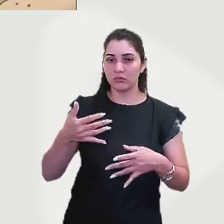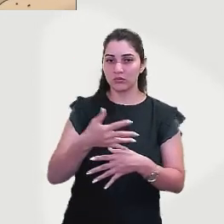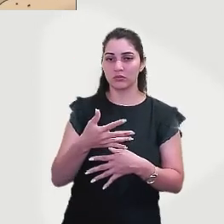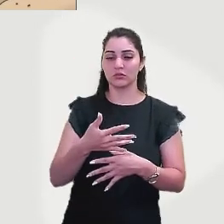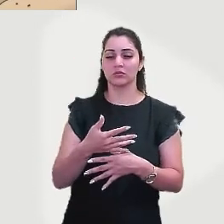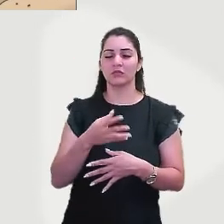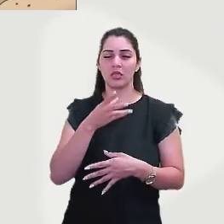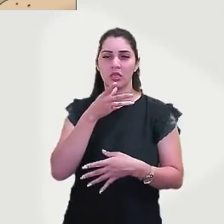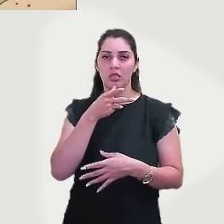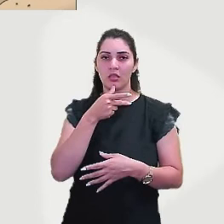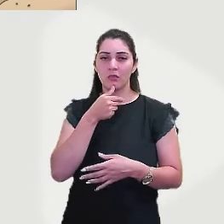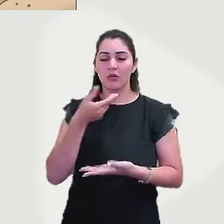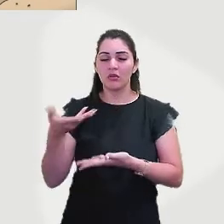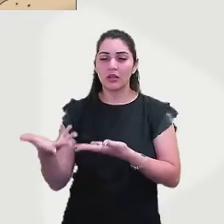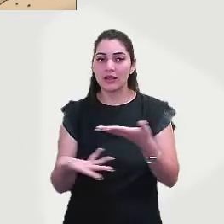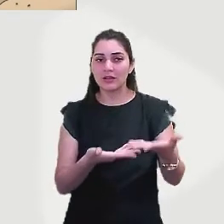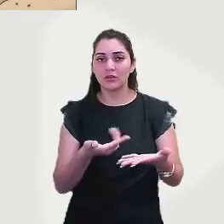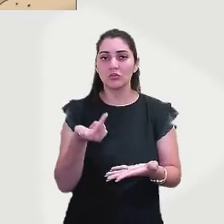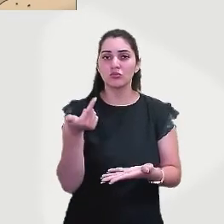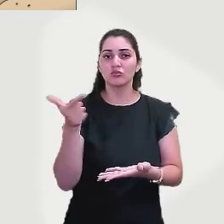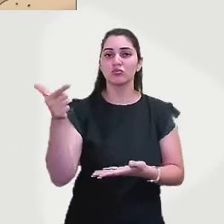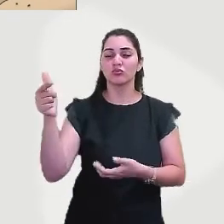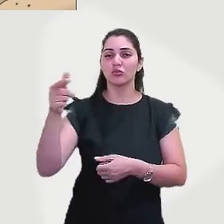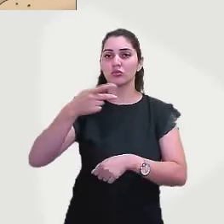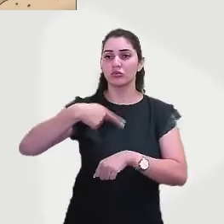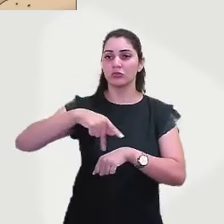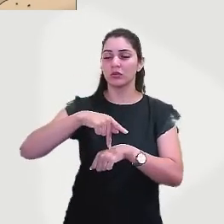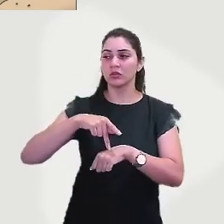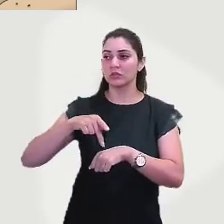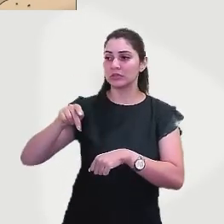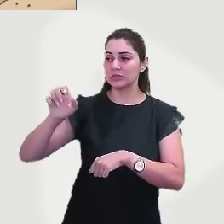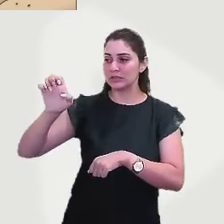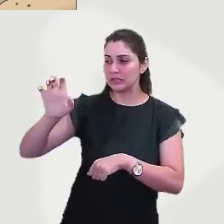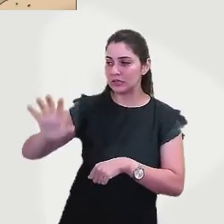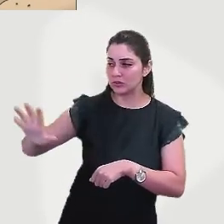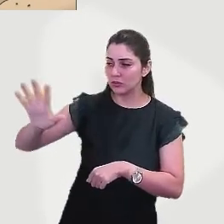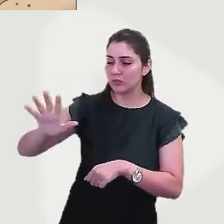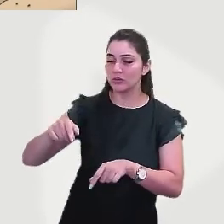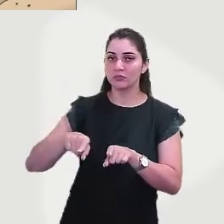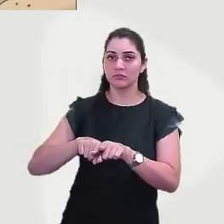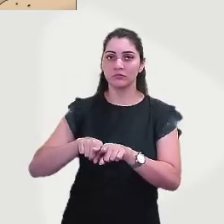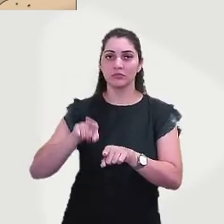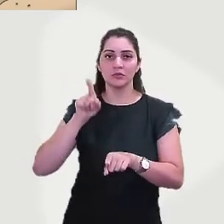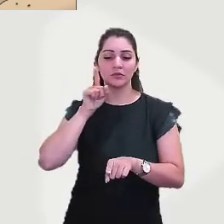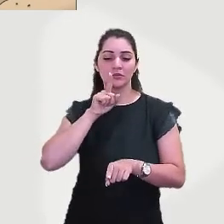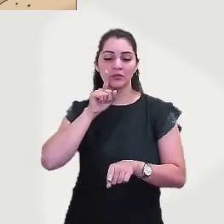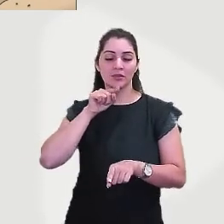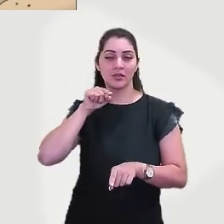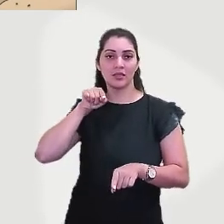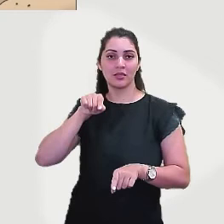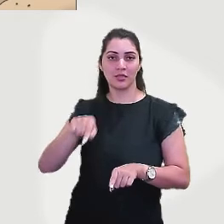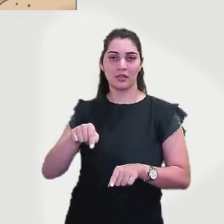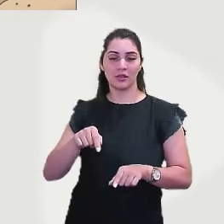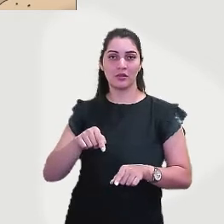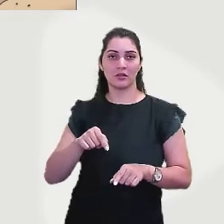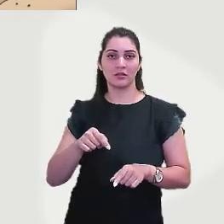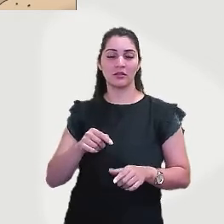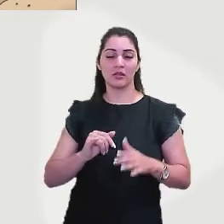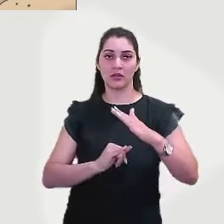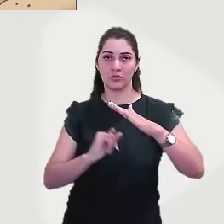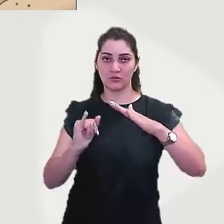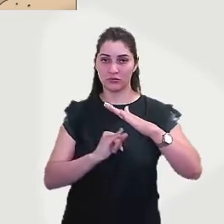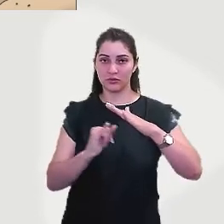em relação aos países europeus e dos Estados Unidos. Neles, a industrialização ocorrida entre os séculos